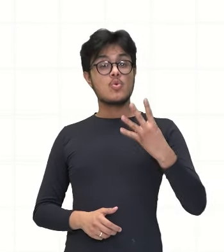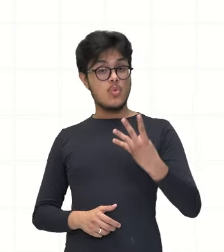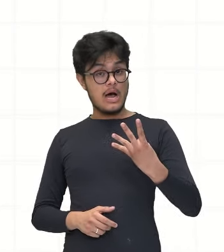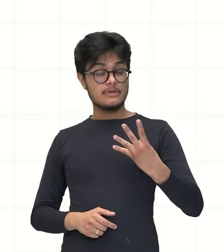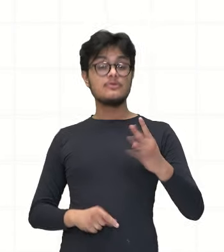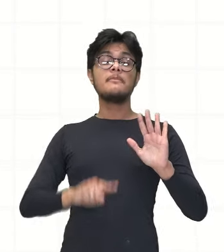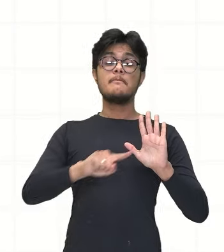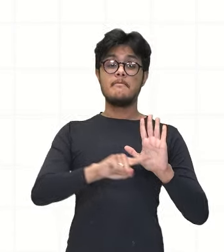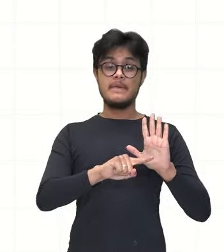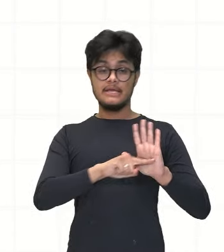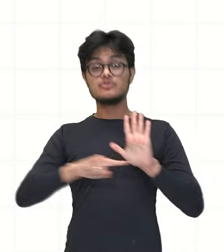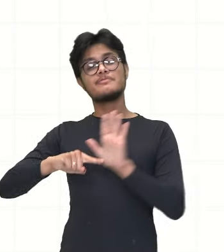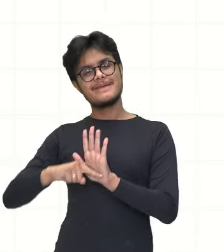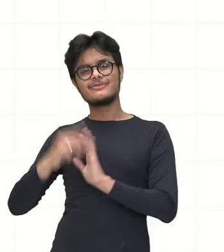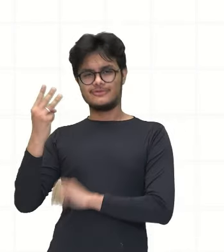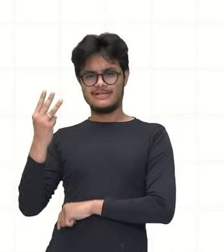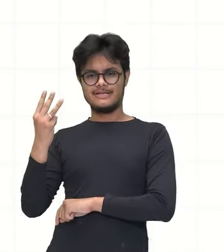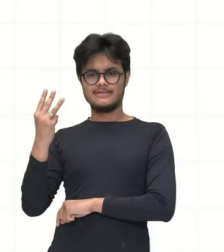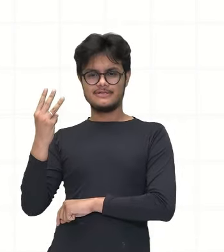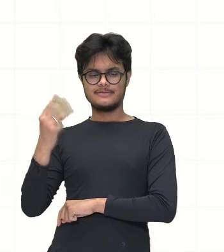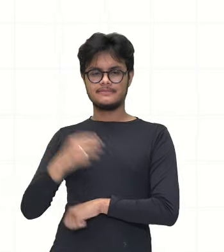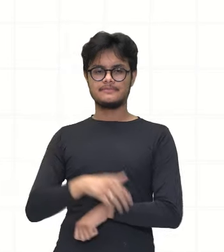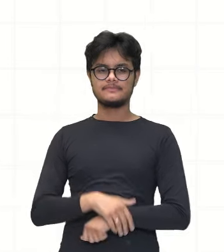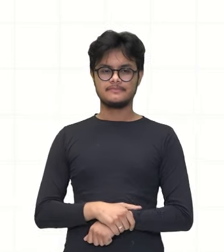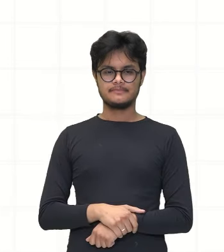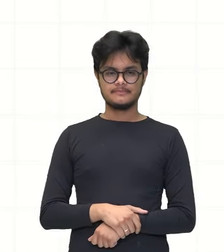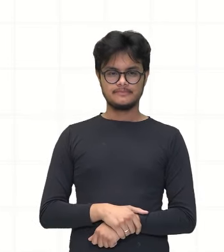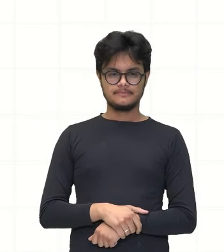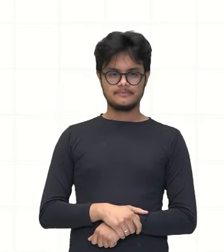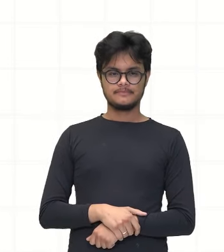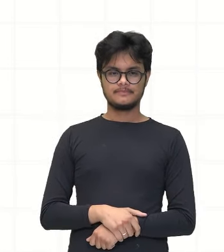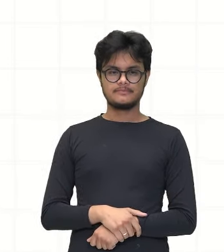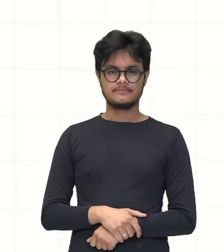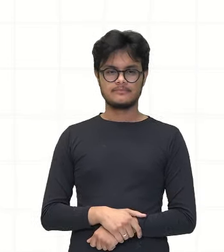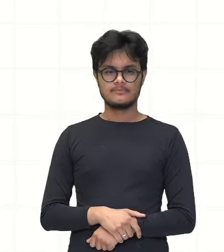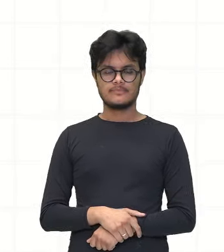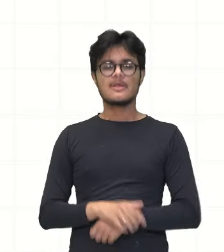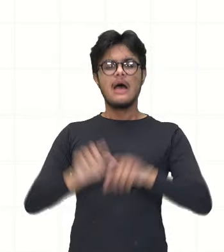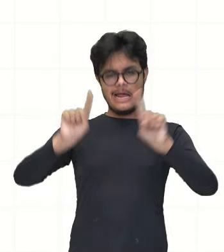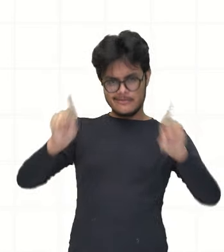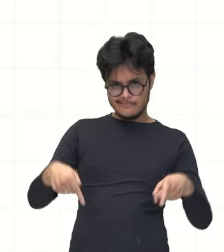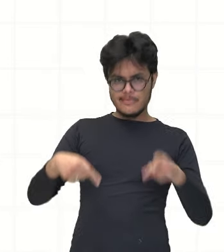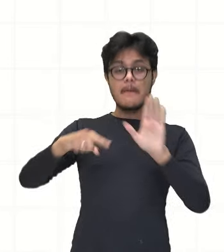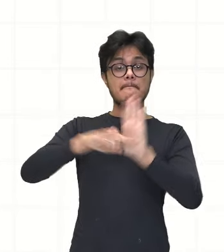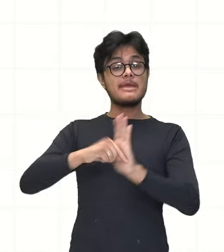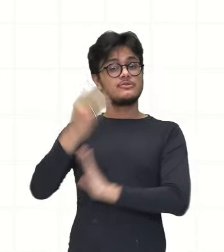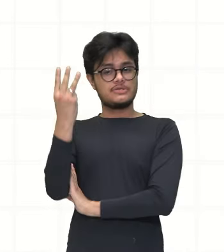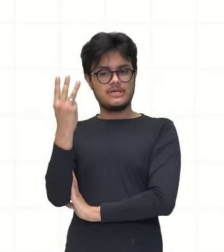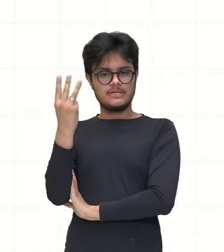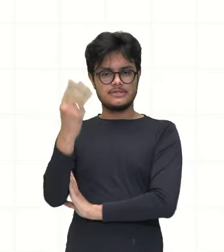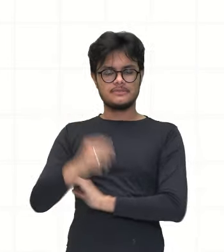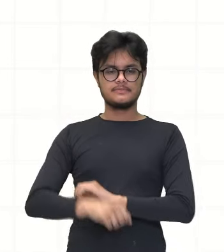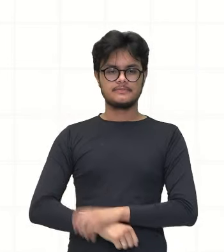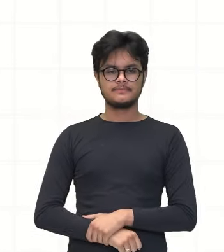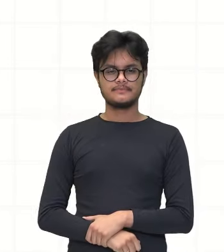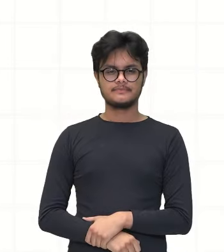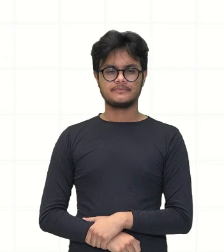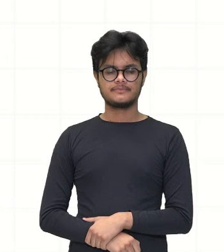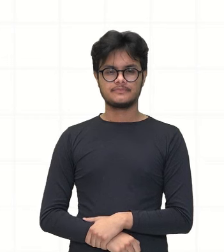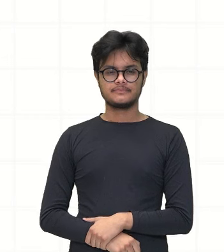menos 3. Então, ó. Vai ficar 4 menos, aí o menos 3. Então, vai ficar assim, ó.